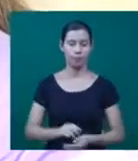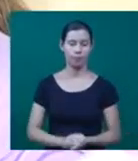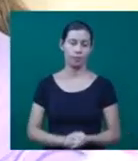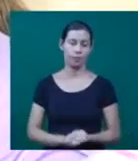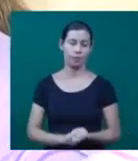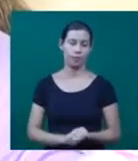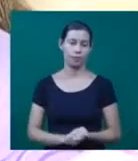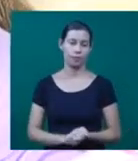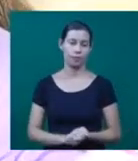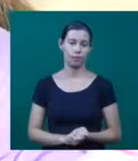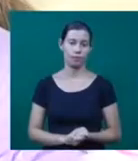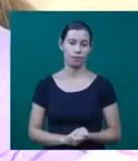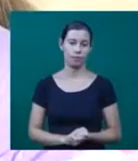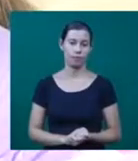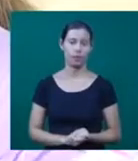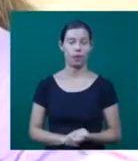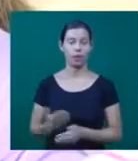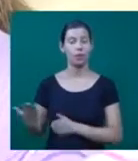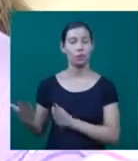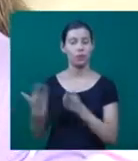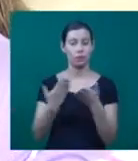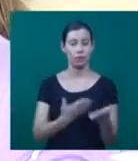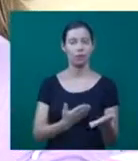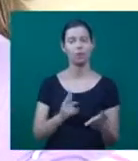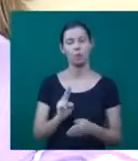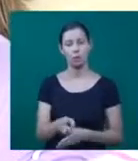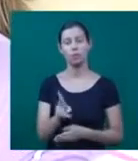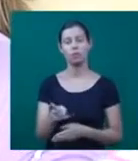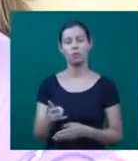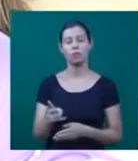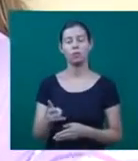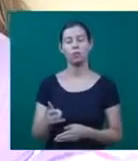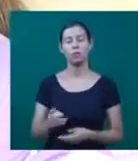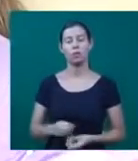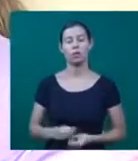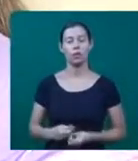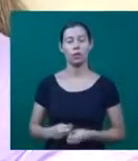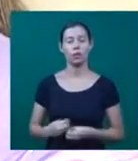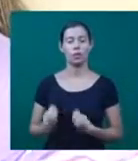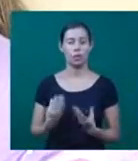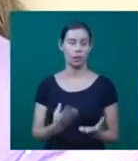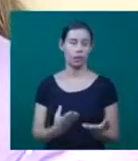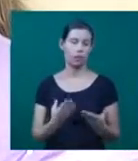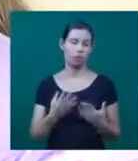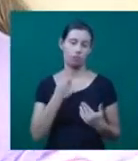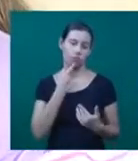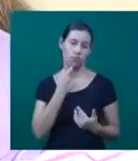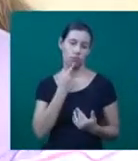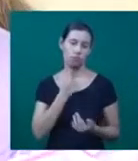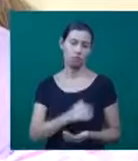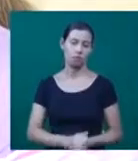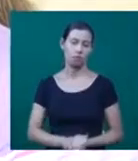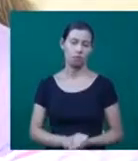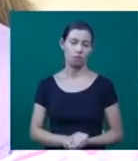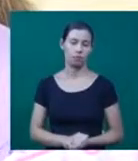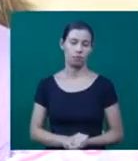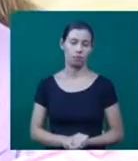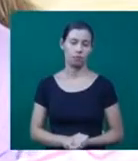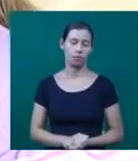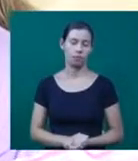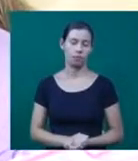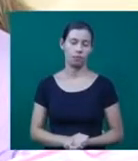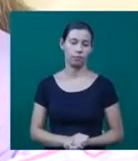Então, isso que está me trazendo até aqui, mas eu continuo querendo continuar a doar, fazer outras doações de sangue